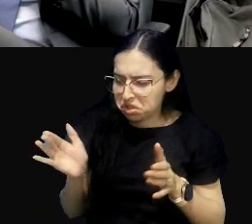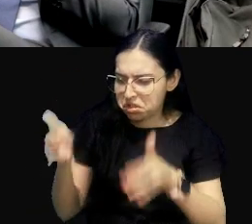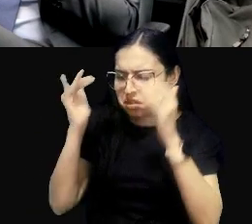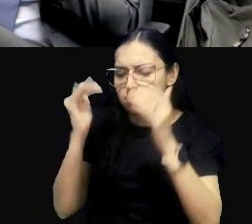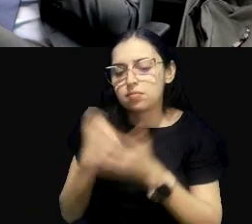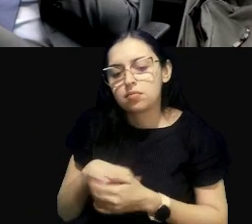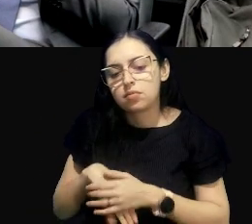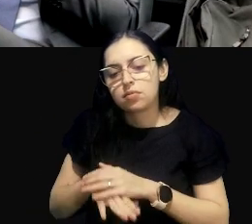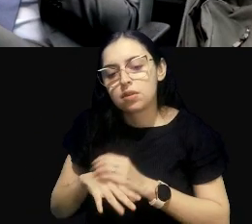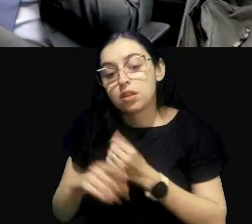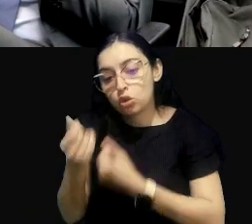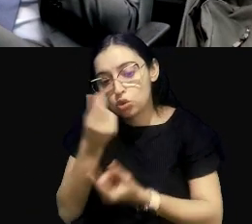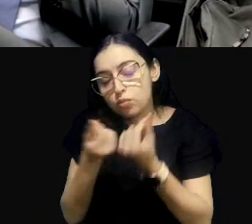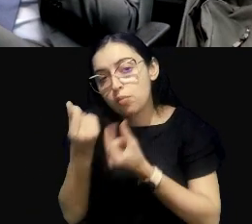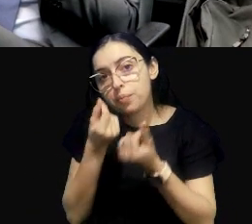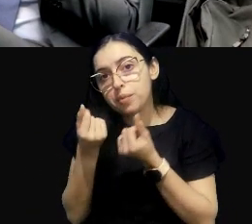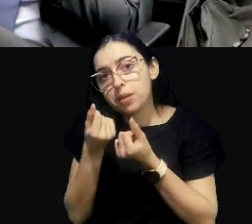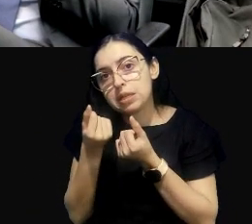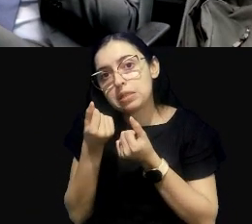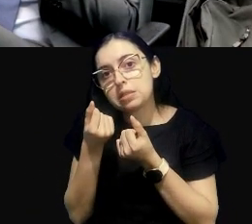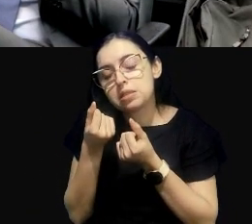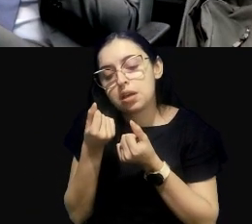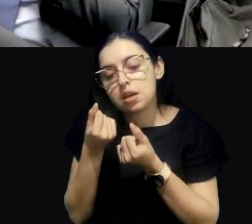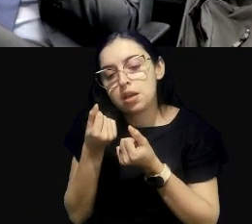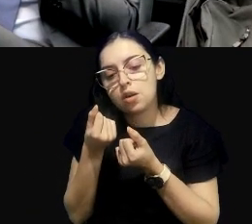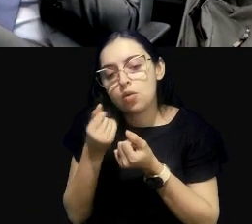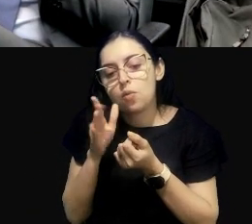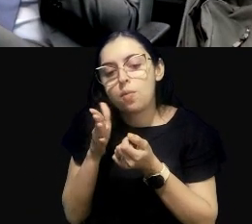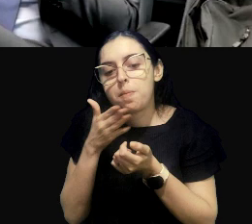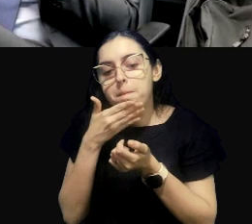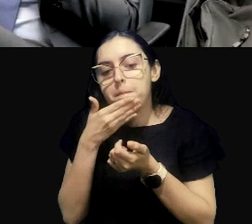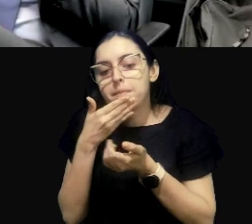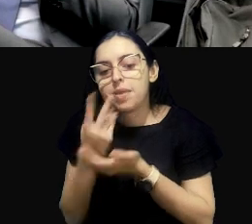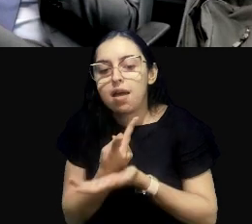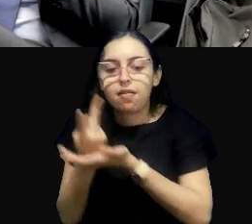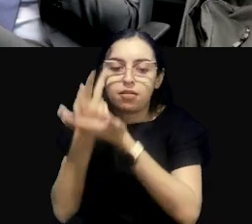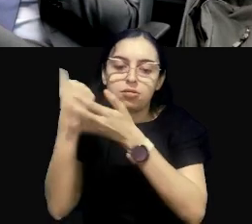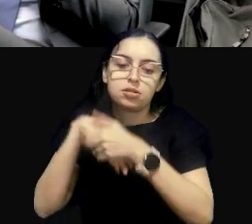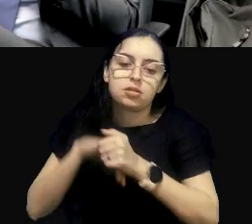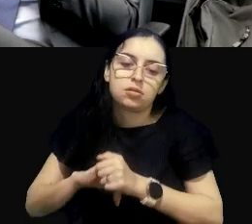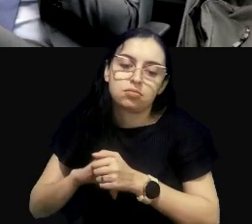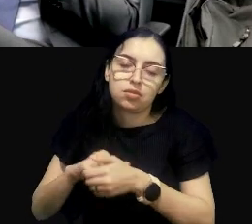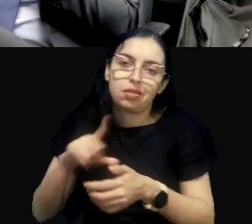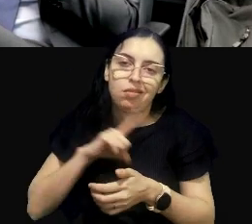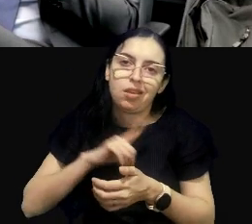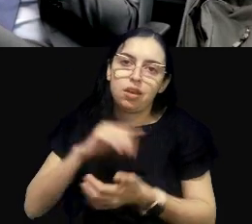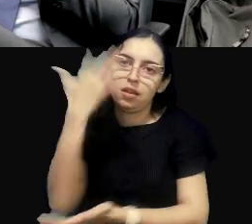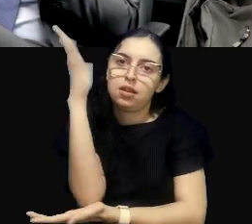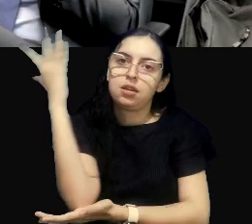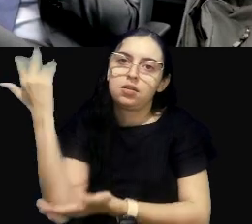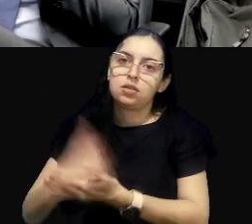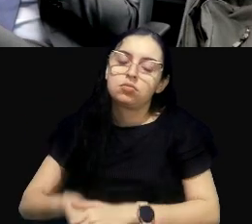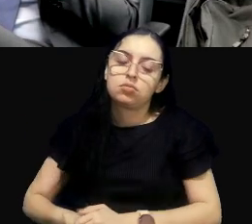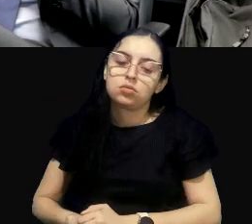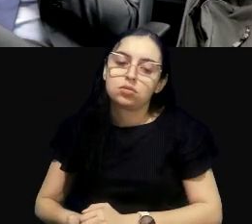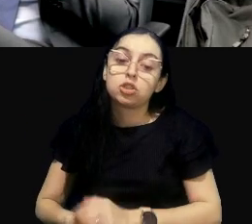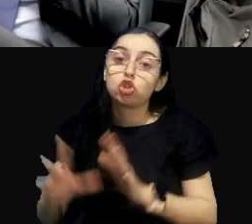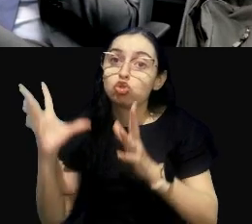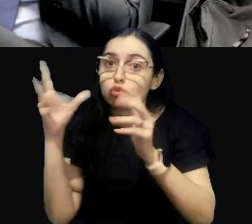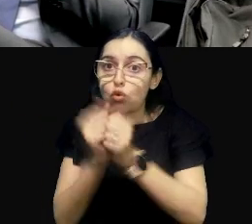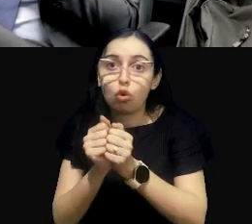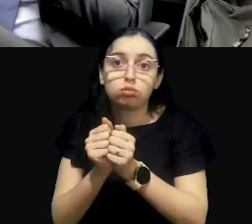monetizar esses benefícios diretos e indiretos que a gente obtém da natureza estando ela íntegra,